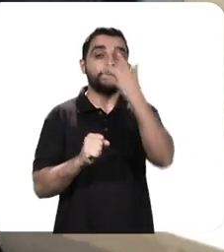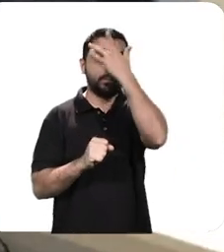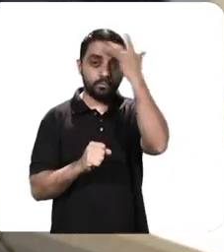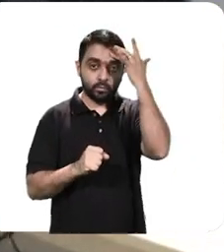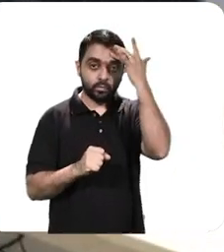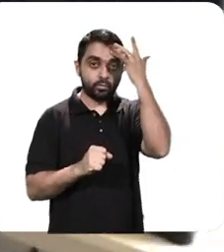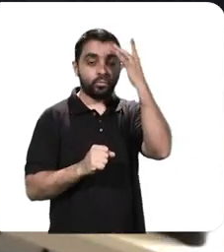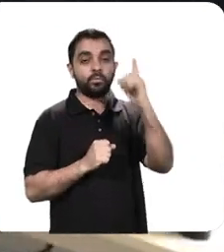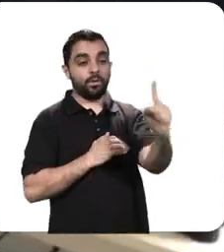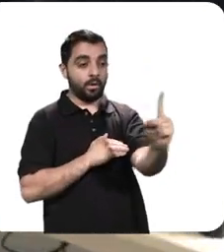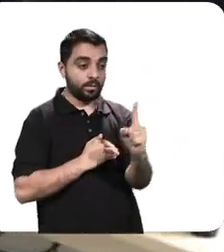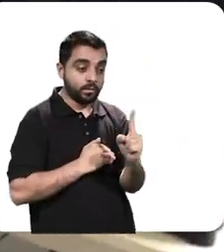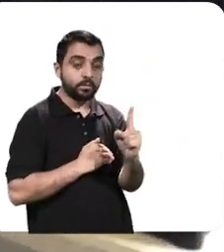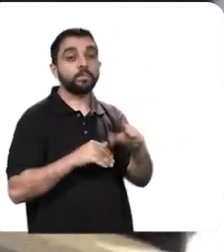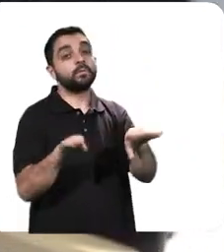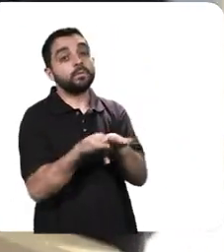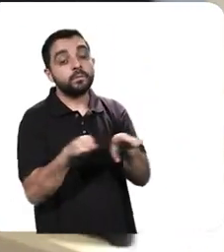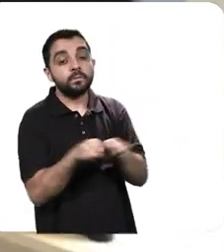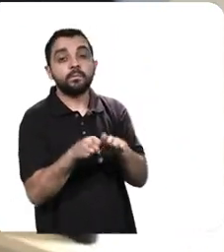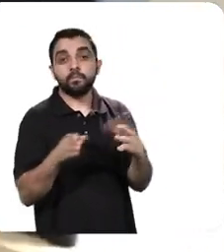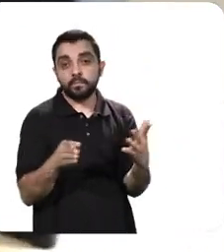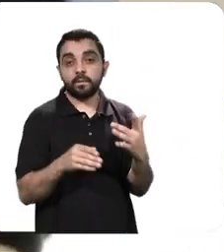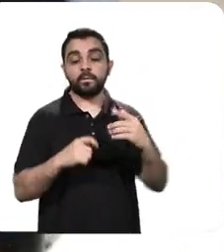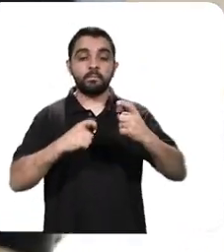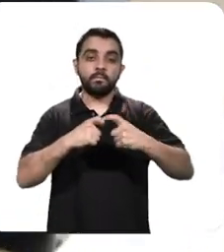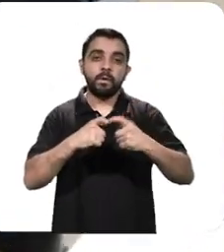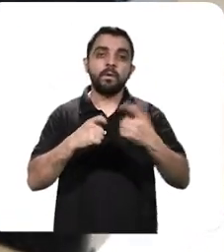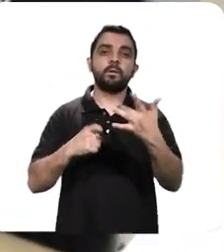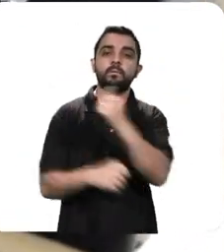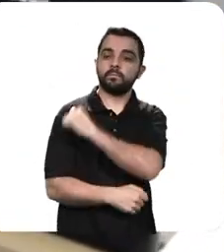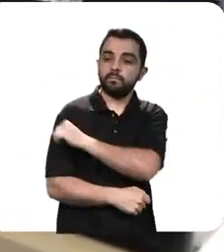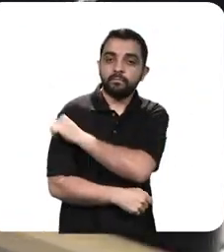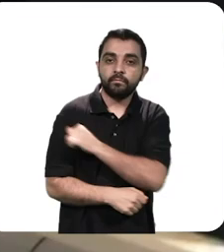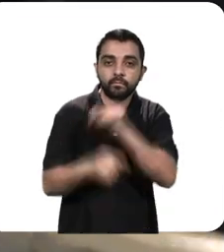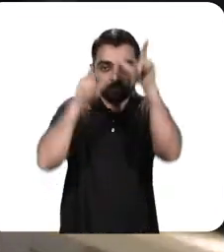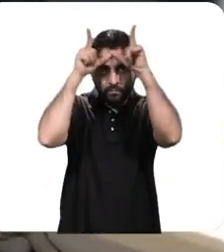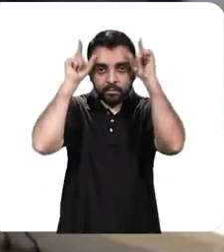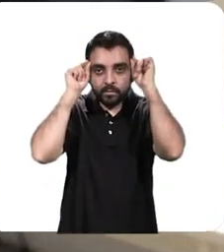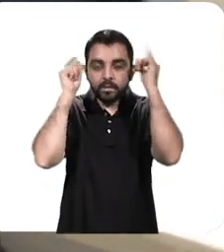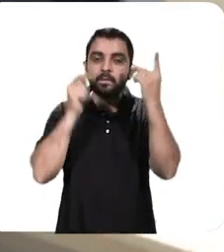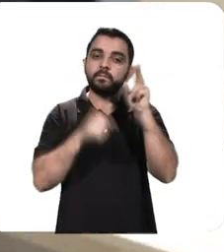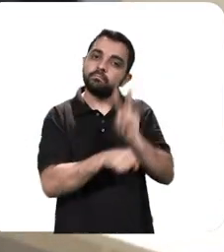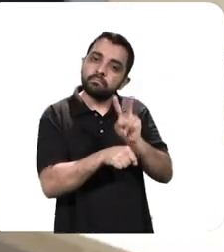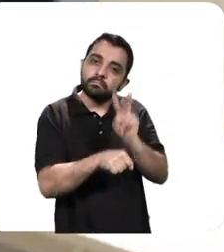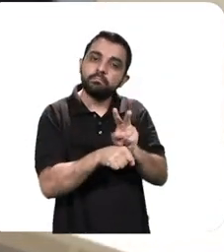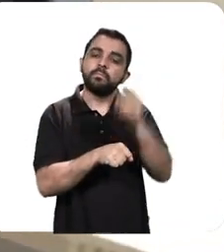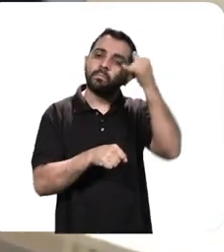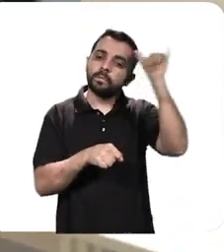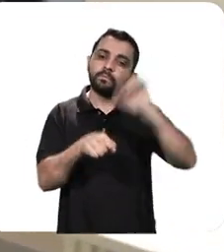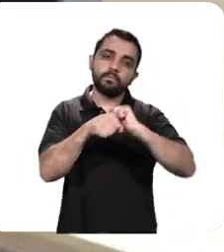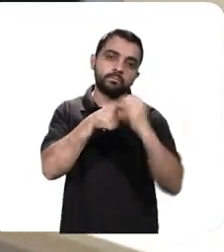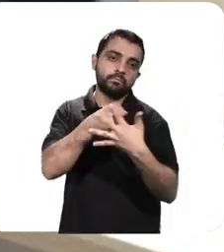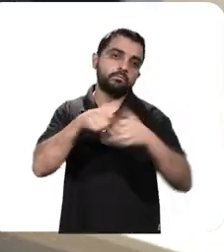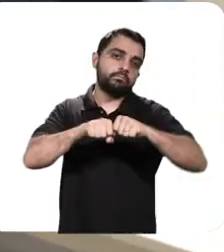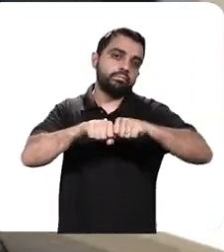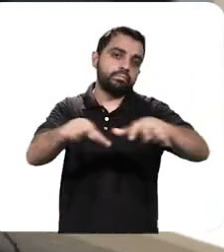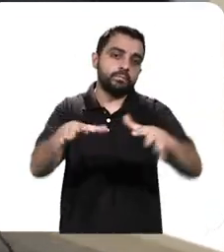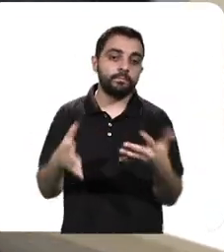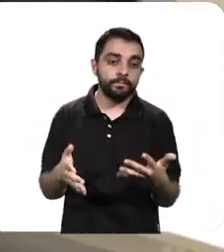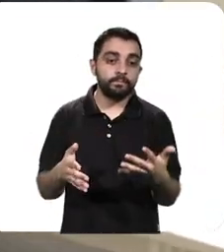que pode ser tanto atendentes como os médicos, que estão frente a frente combatendo o Covid-19.